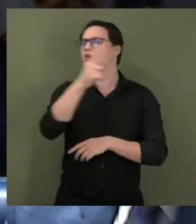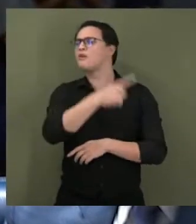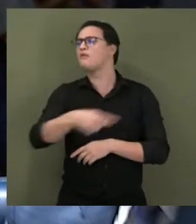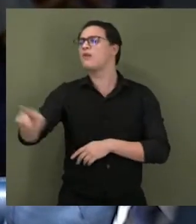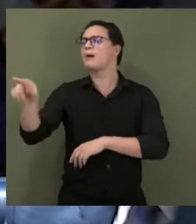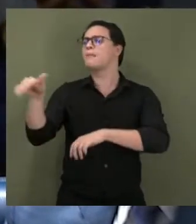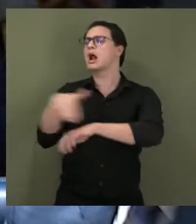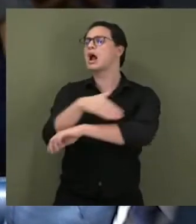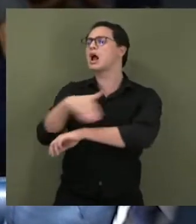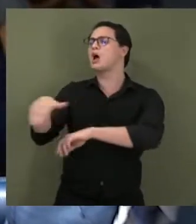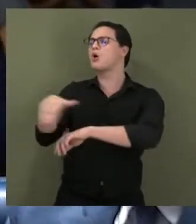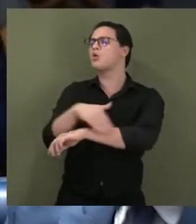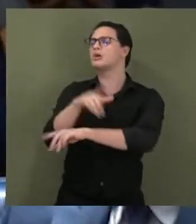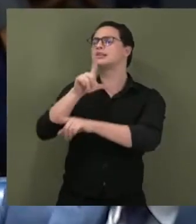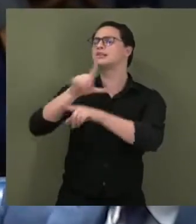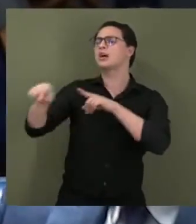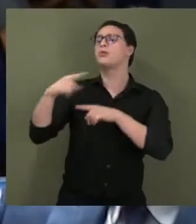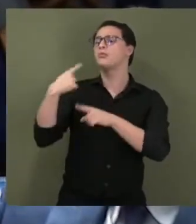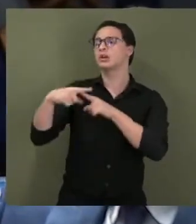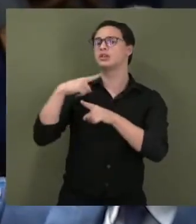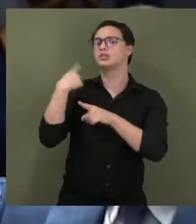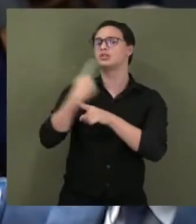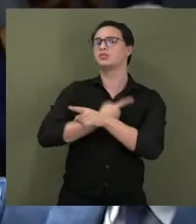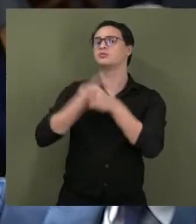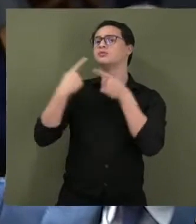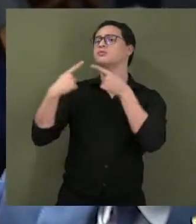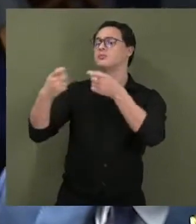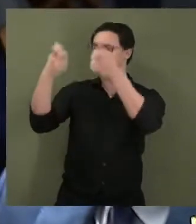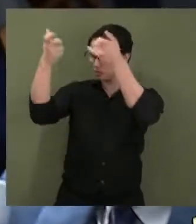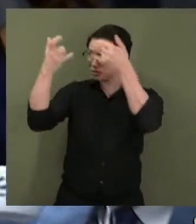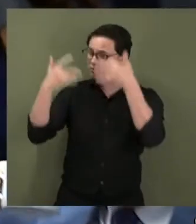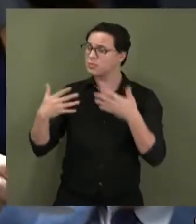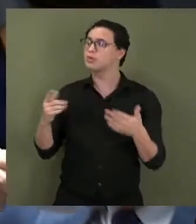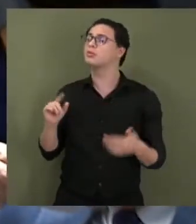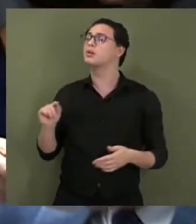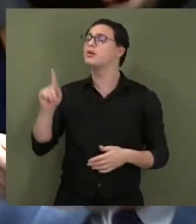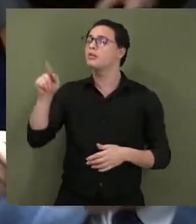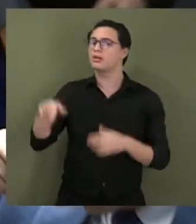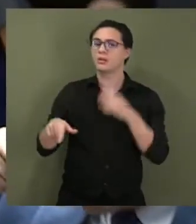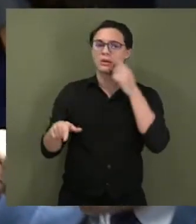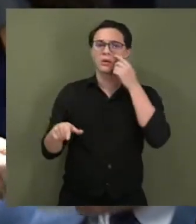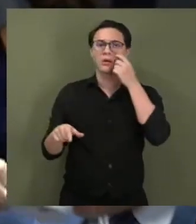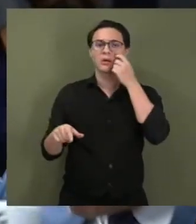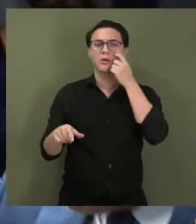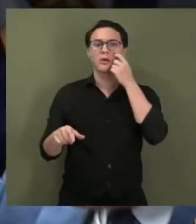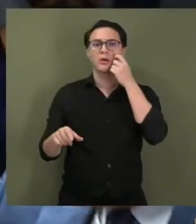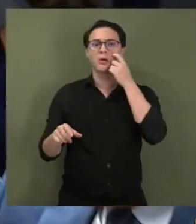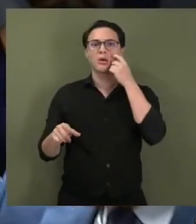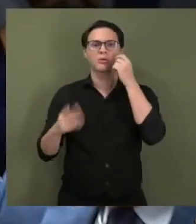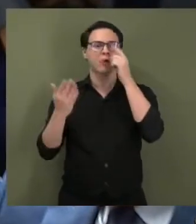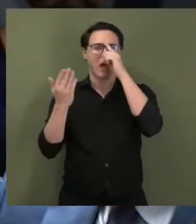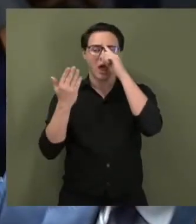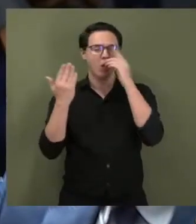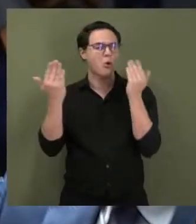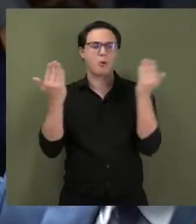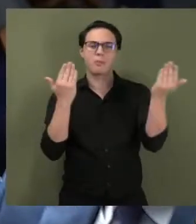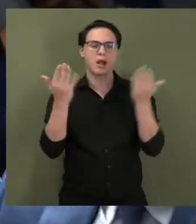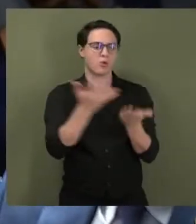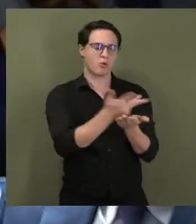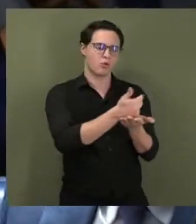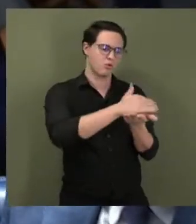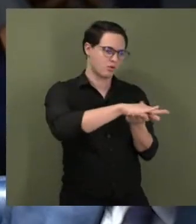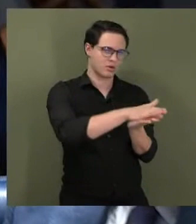saiam daqui, porque nós vamos atacar. Me tipifique o que é isso. Não é, não tem o que se comparar realmente com o